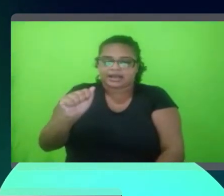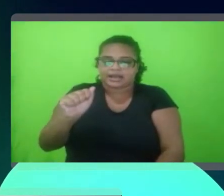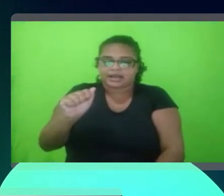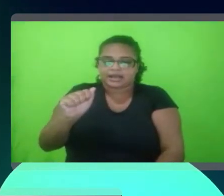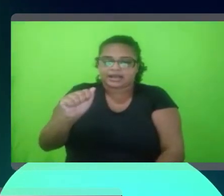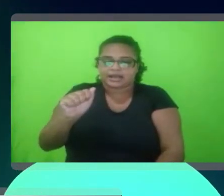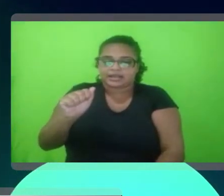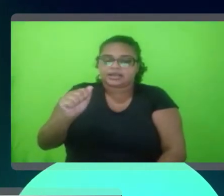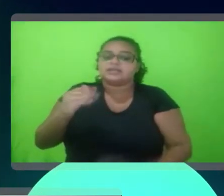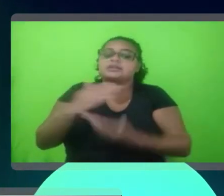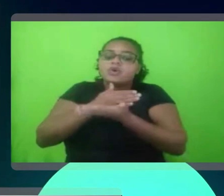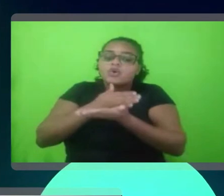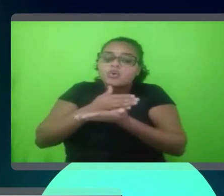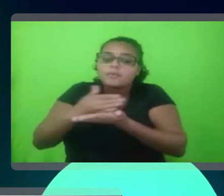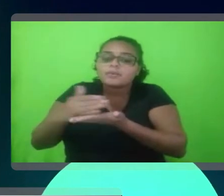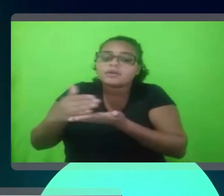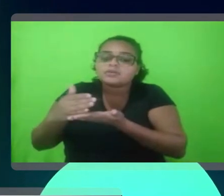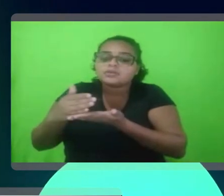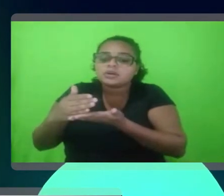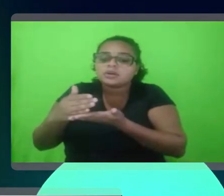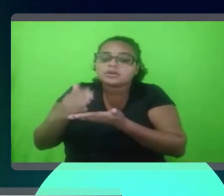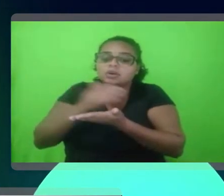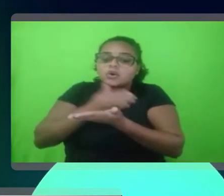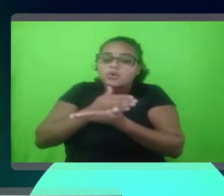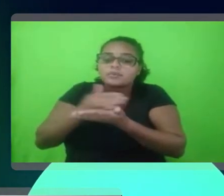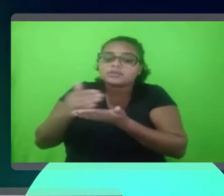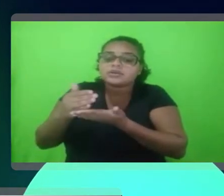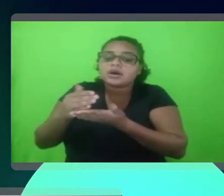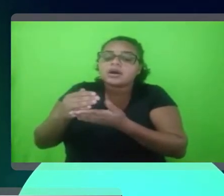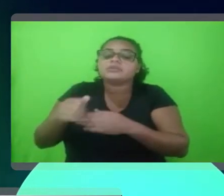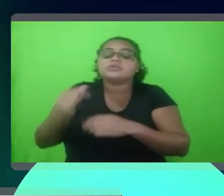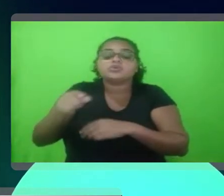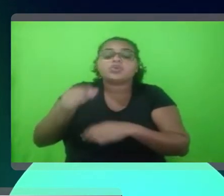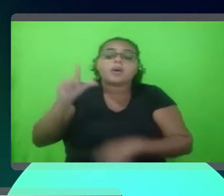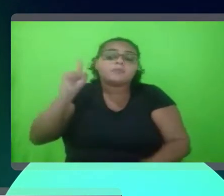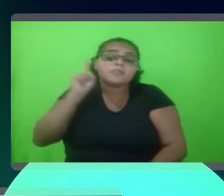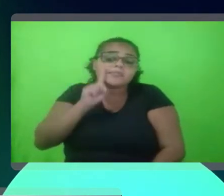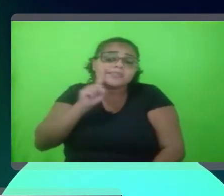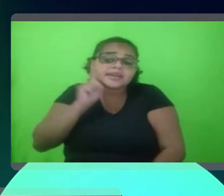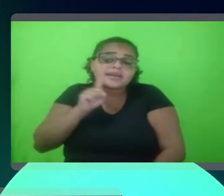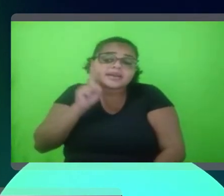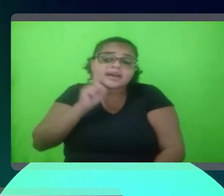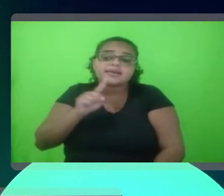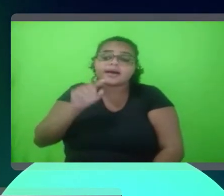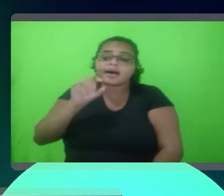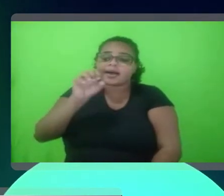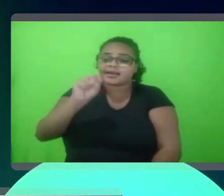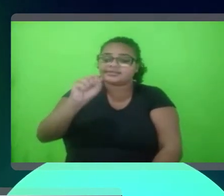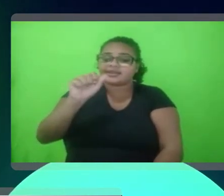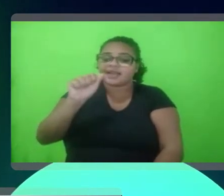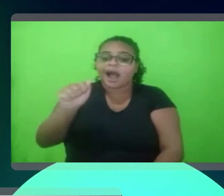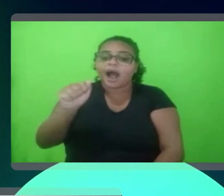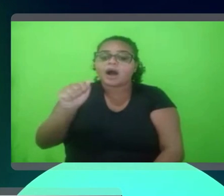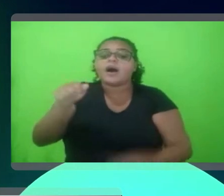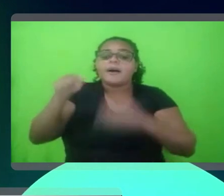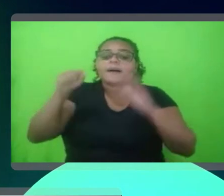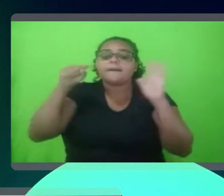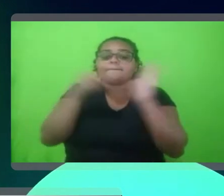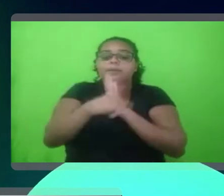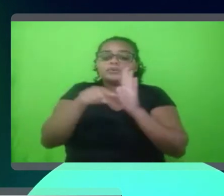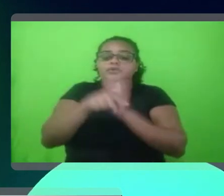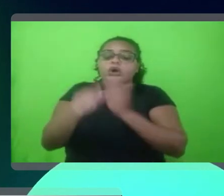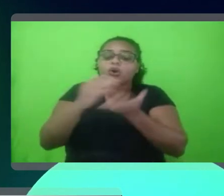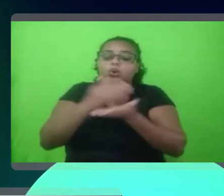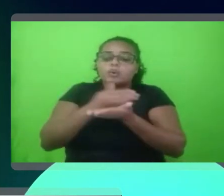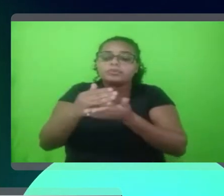Americanas SA, eu estou aqui desde que ela começou. Olha só, que coisa. Ah, é só para saber se eu conseguiria colocar a pergunta que